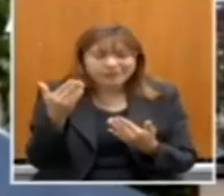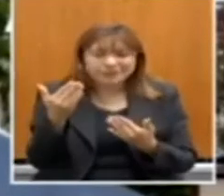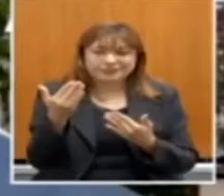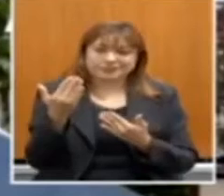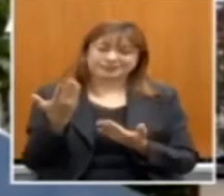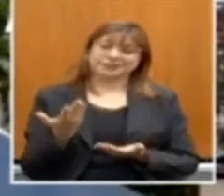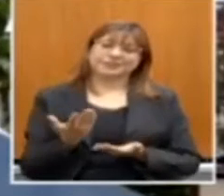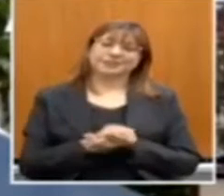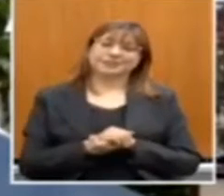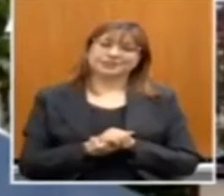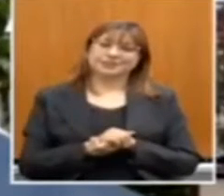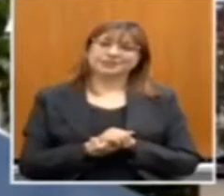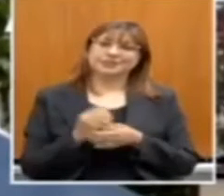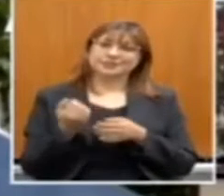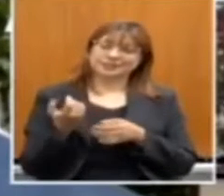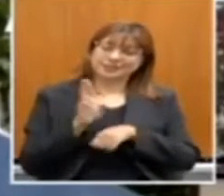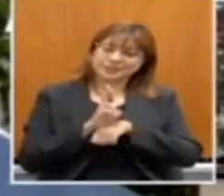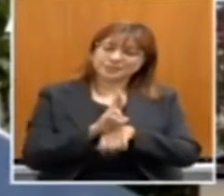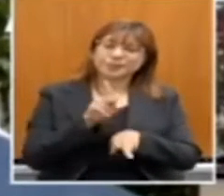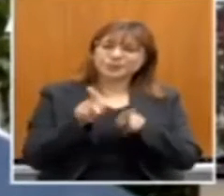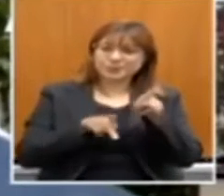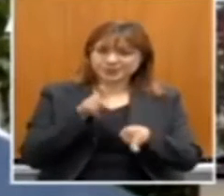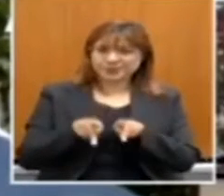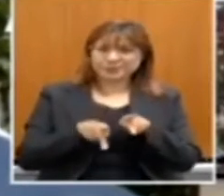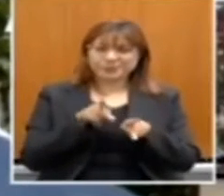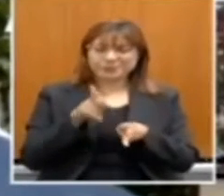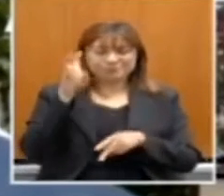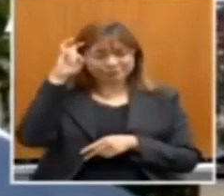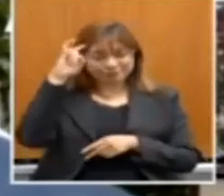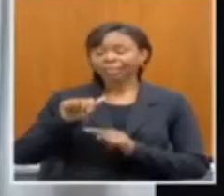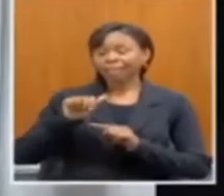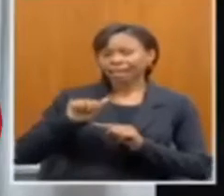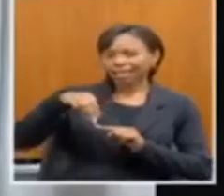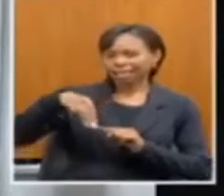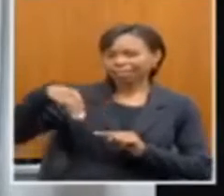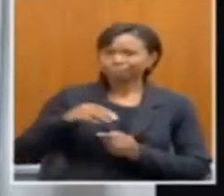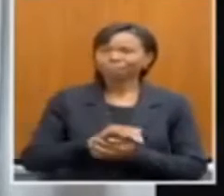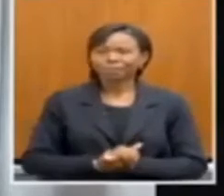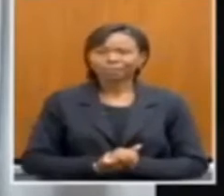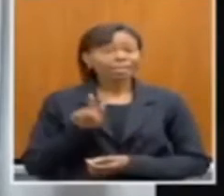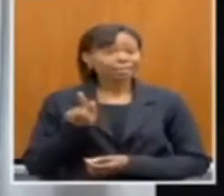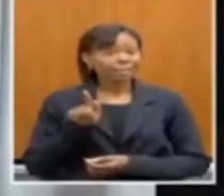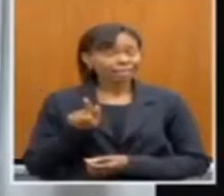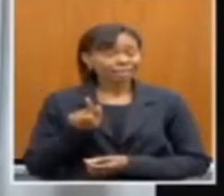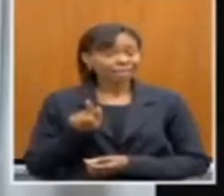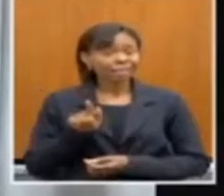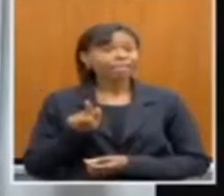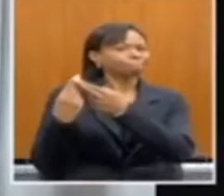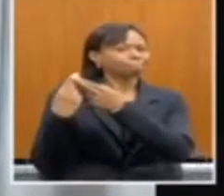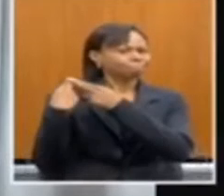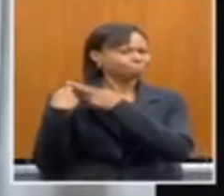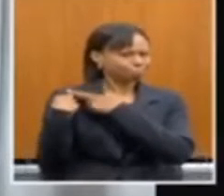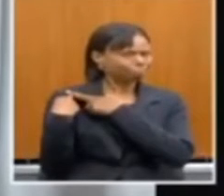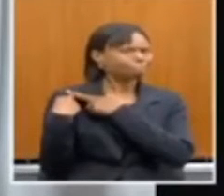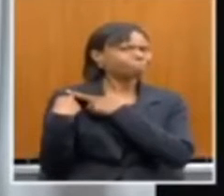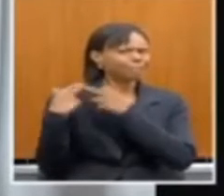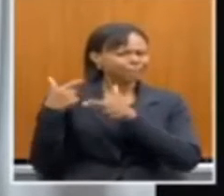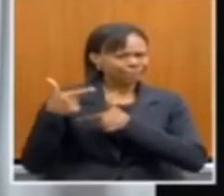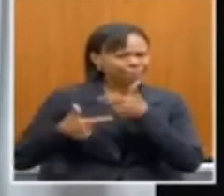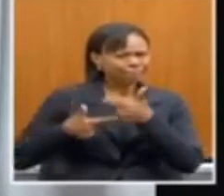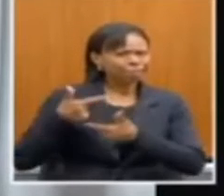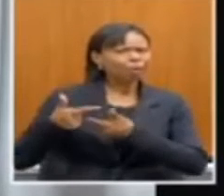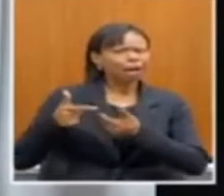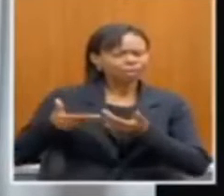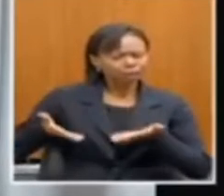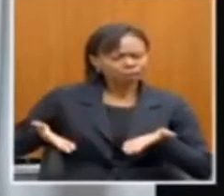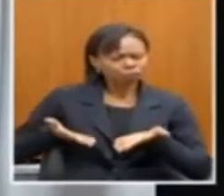Secult, em nome do povo da cultura de Minas Gerais. Juvan, que tem aí como essa missão, essa atribuição